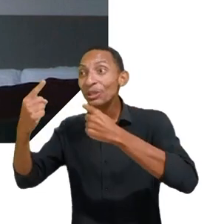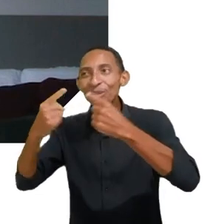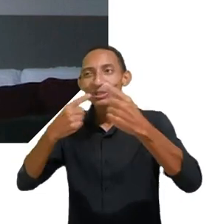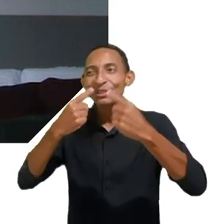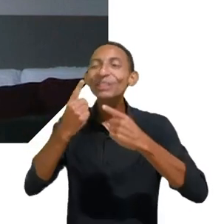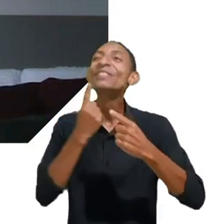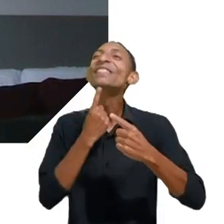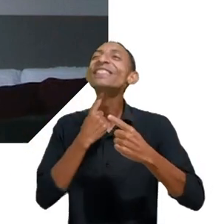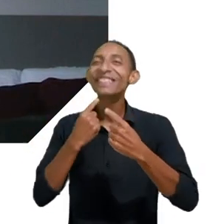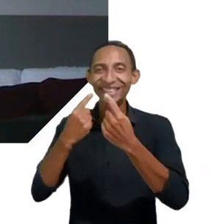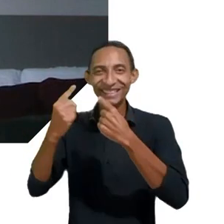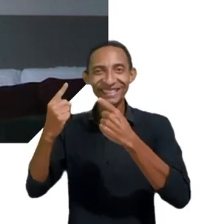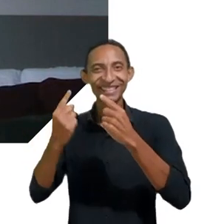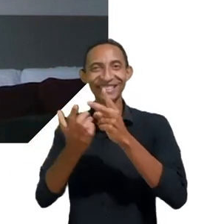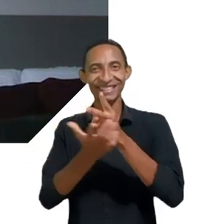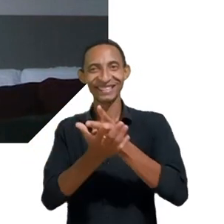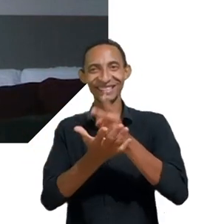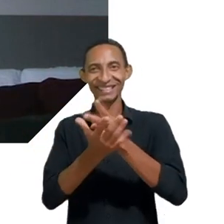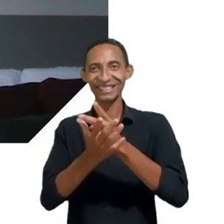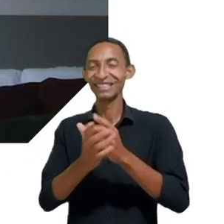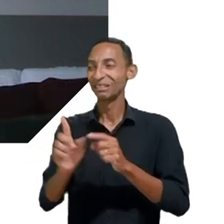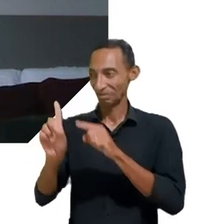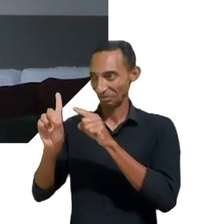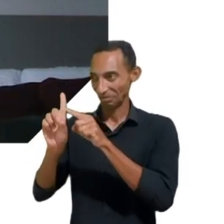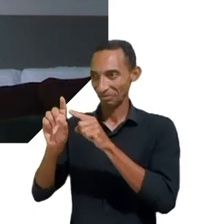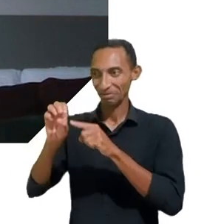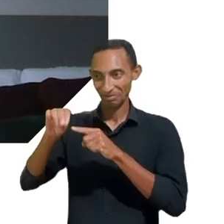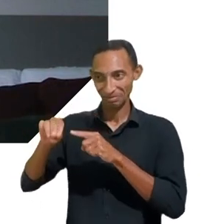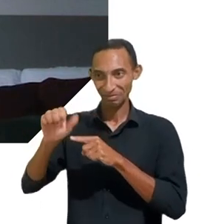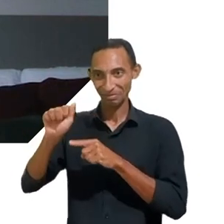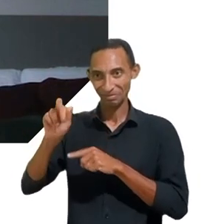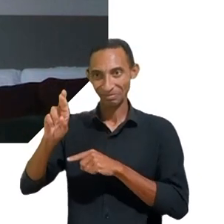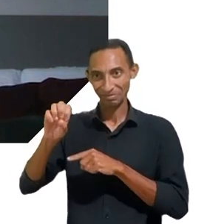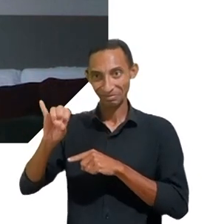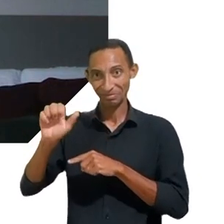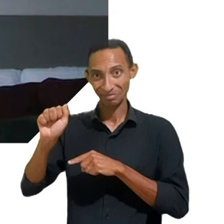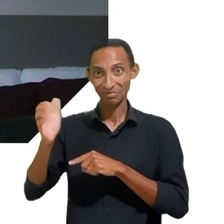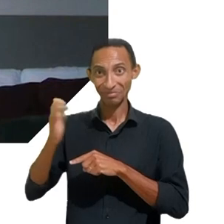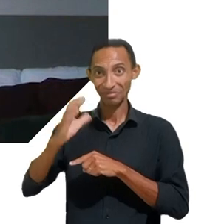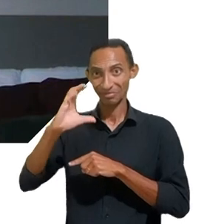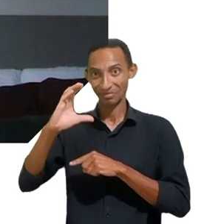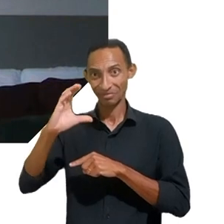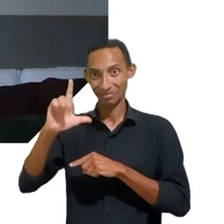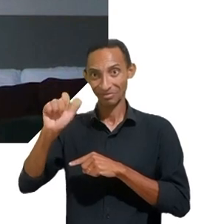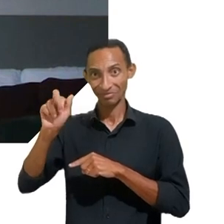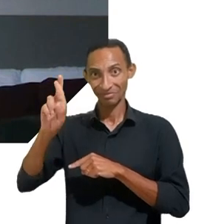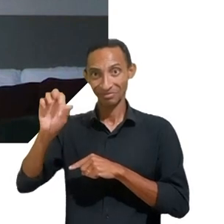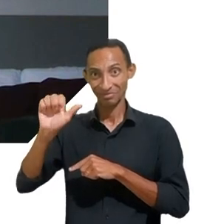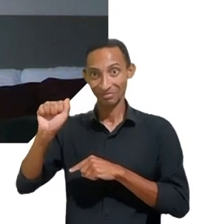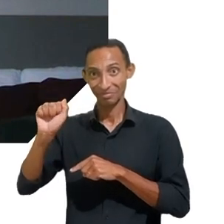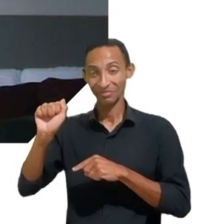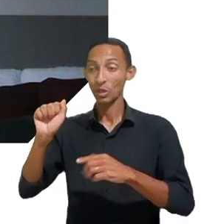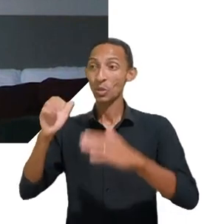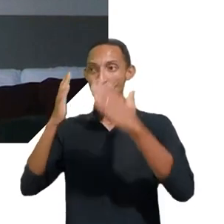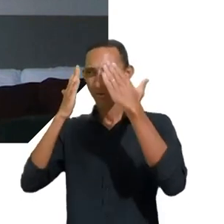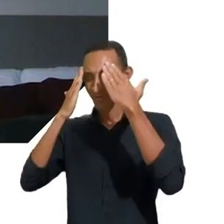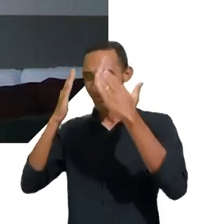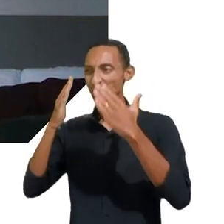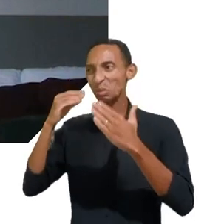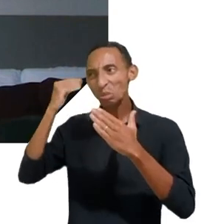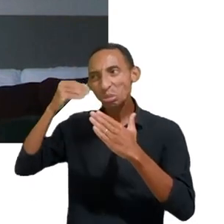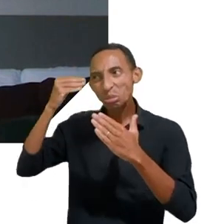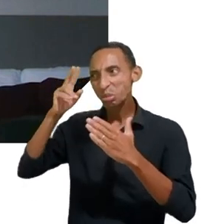obrigada Maria Clara por compartilhar e dividir com a gente essa experiência tão frutífera tão produtiva muito obrigada